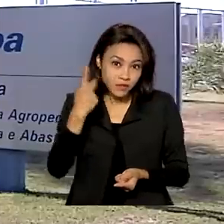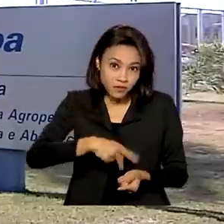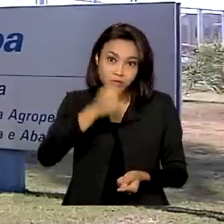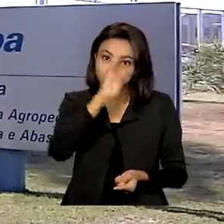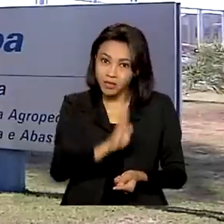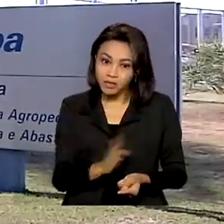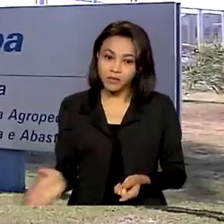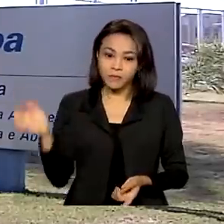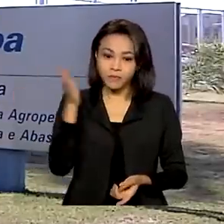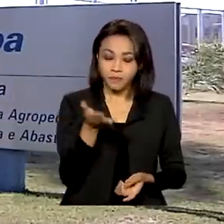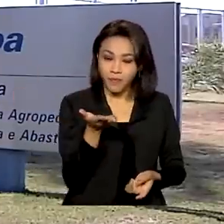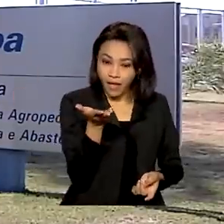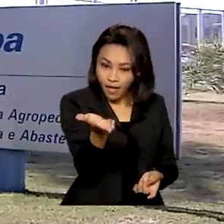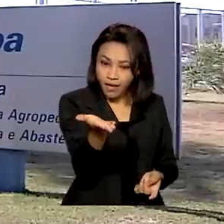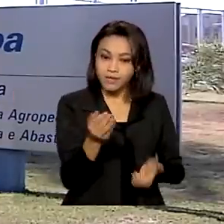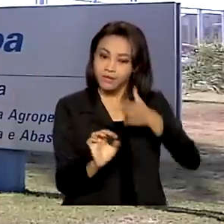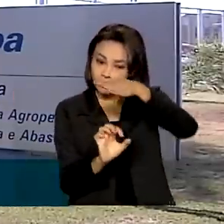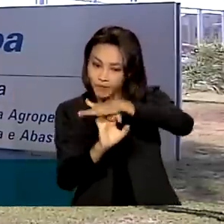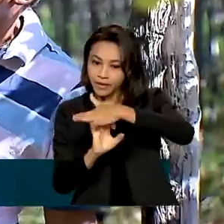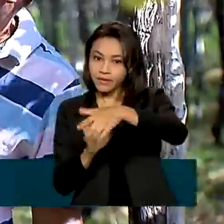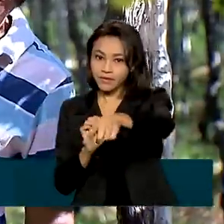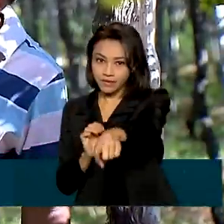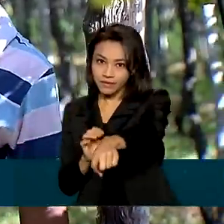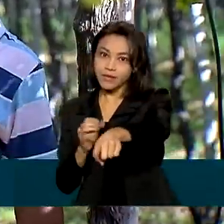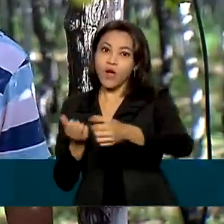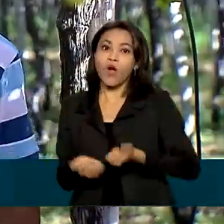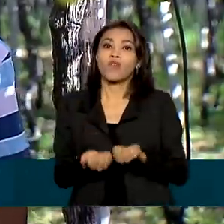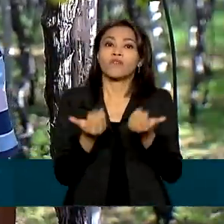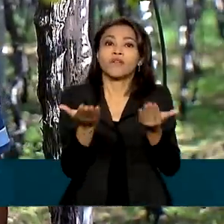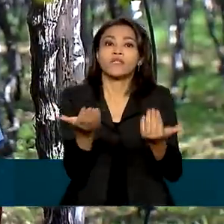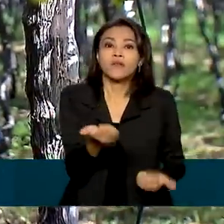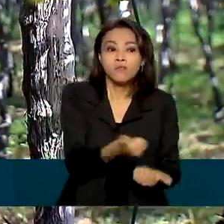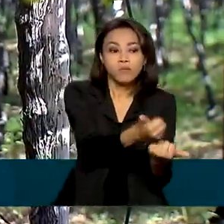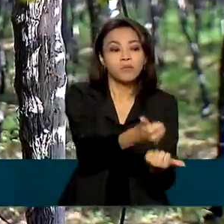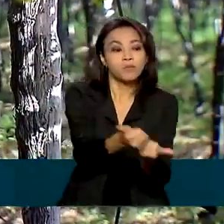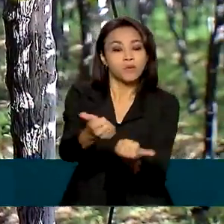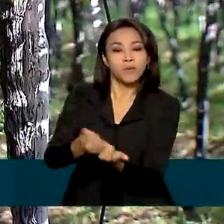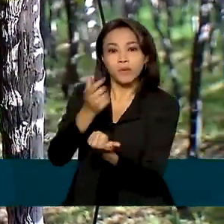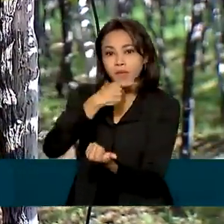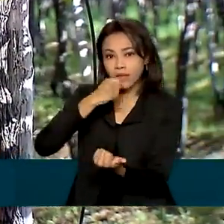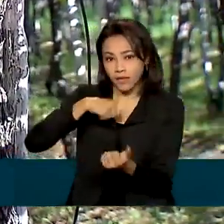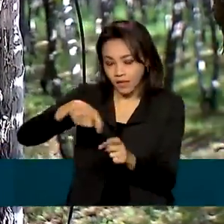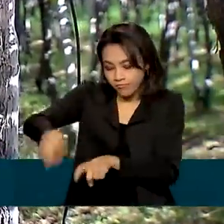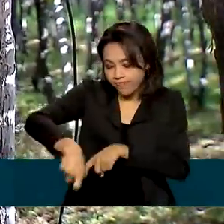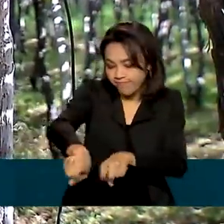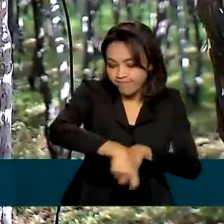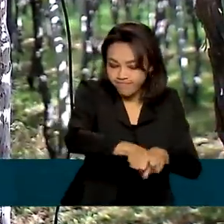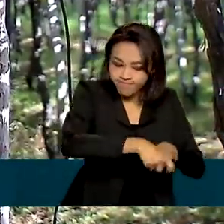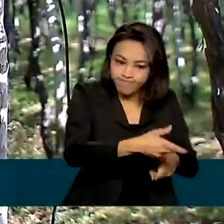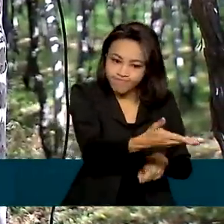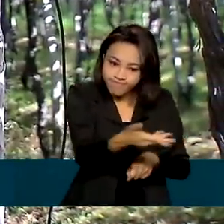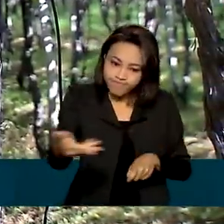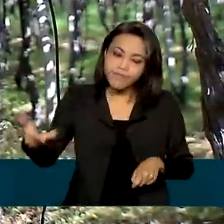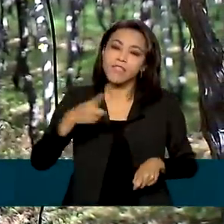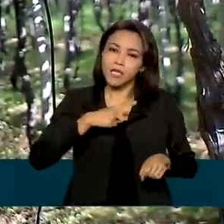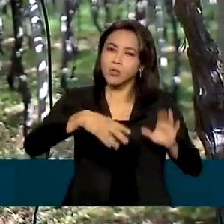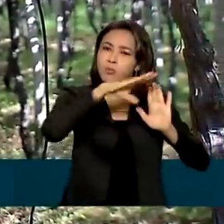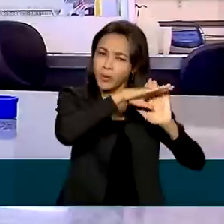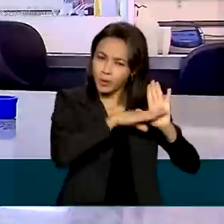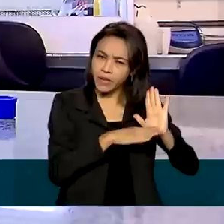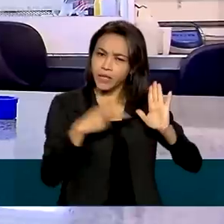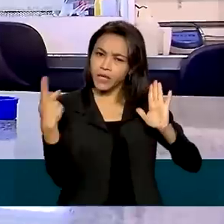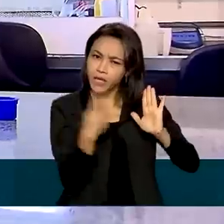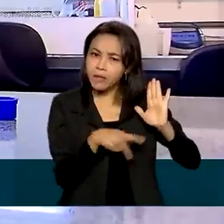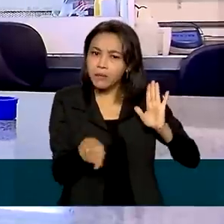empresa brasileira de pesquisa agropecuária oferece apoio aos produtores por meio do programa Embrapa Uva e Vinho.